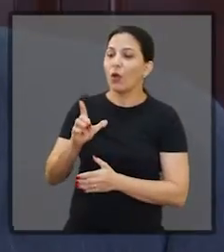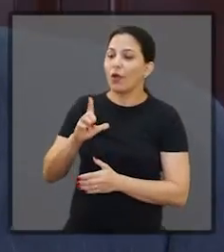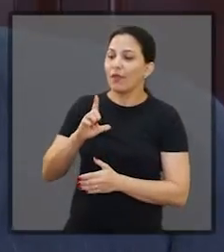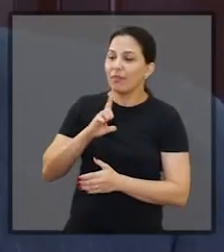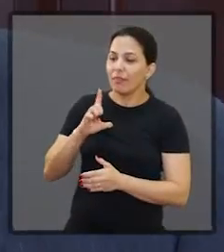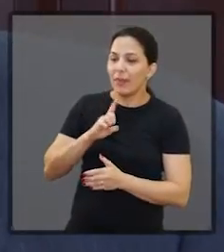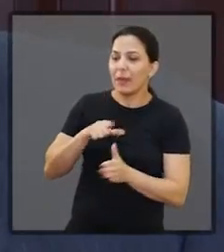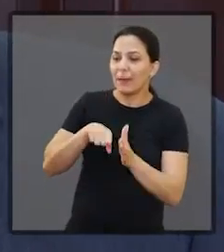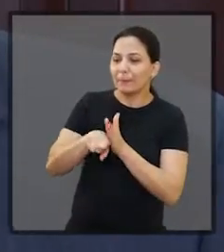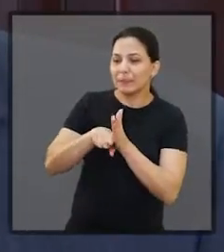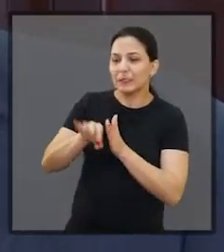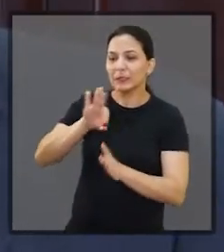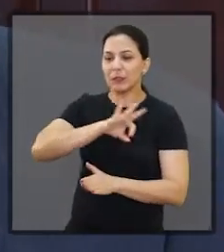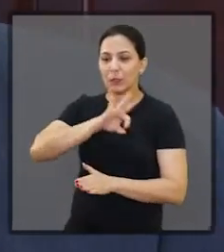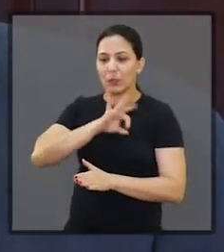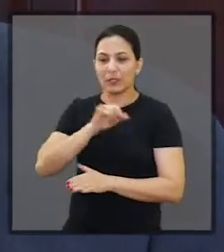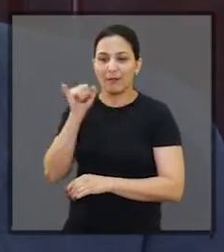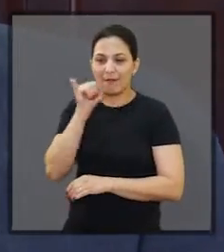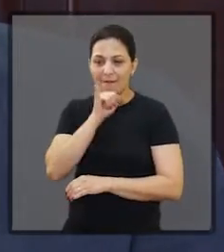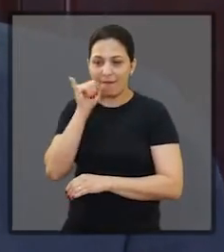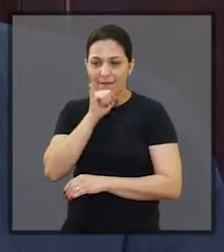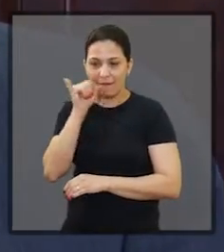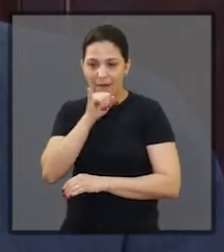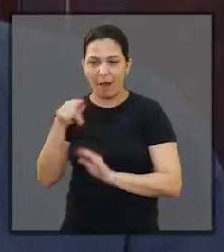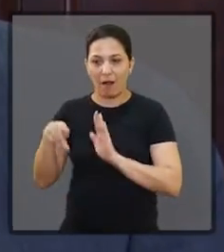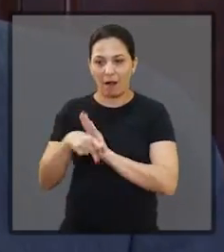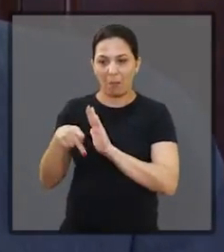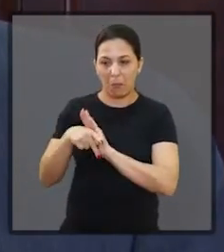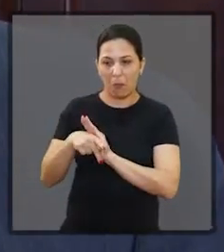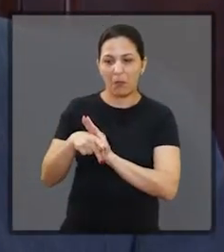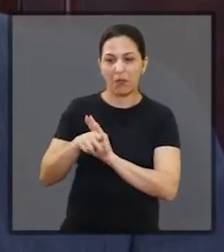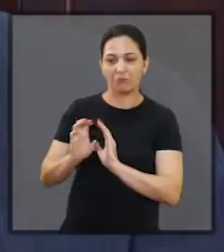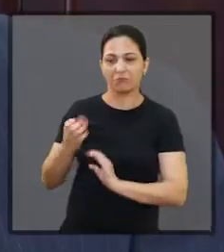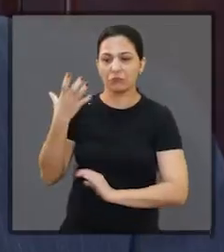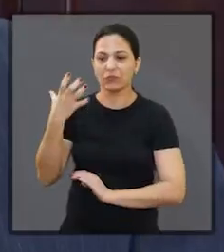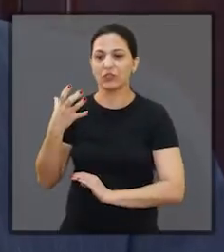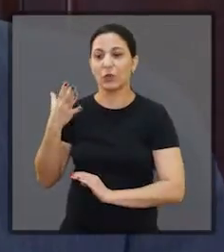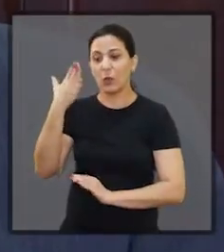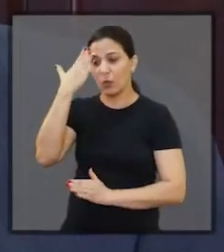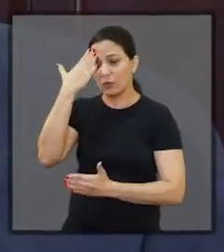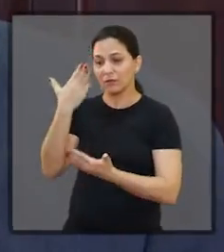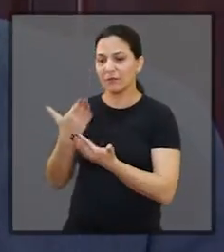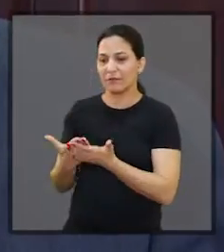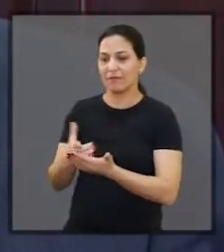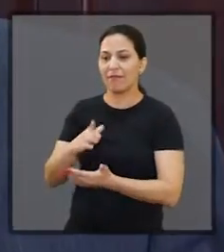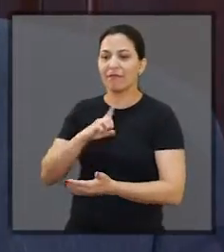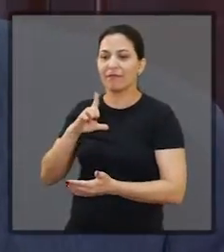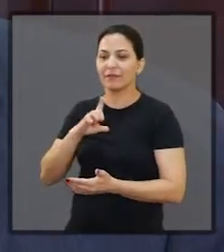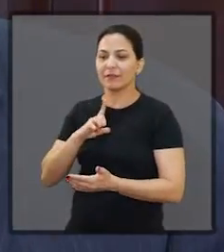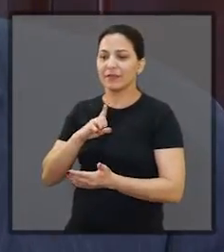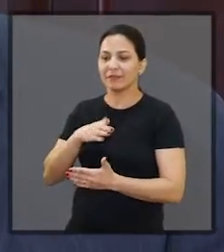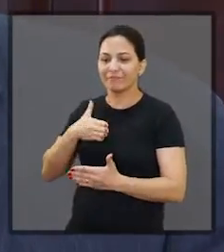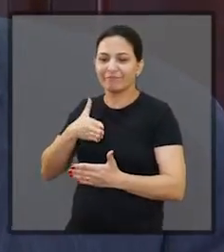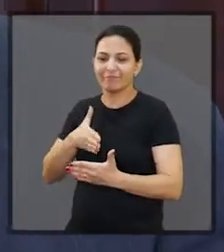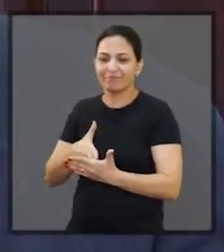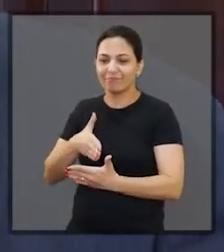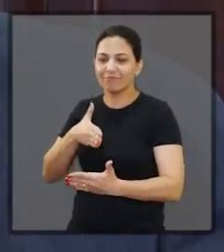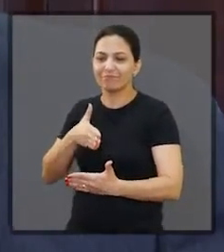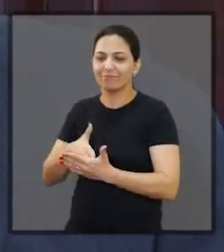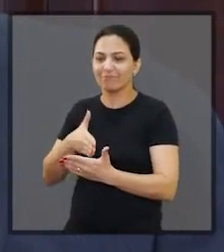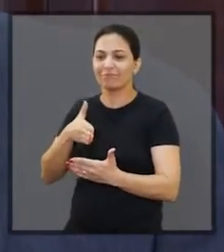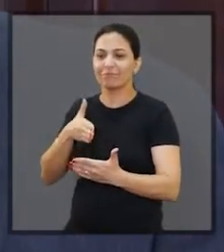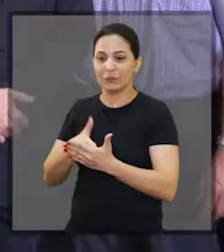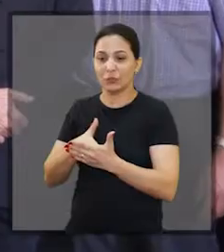conhecida como Operação Manipulite, né? Que é a Operação Mãos Limpas, certamente ela foi algo que brecou